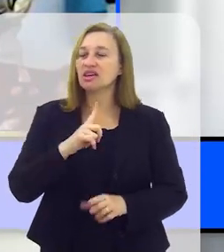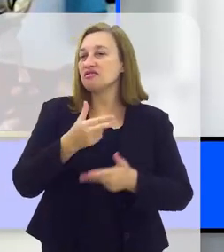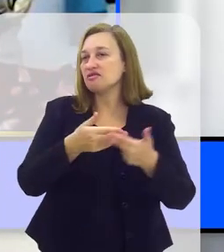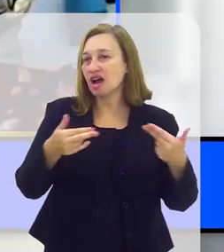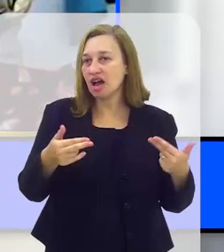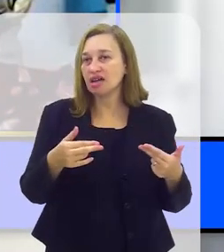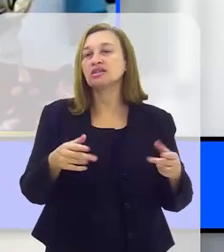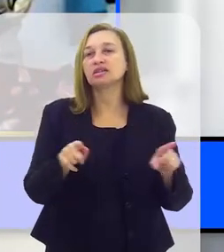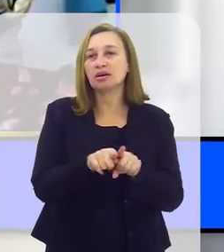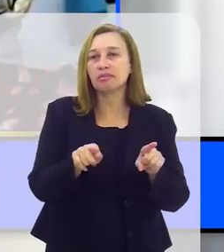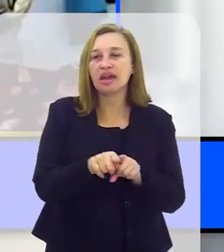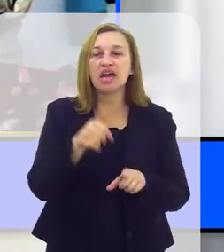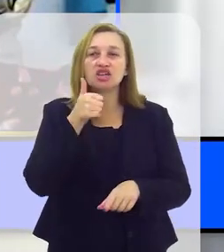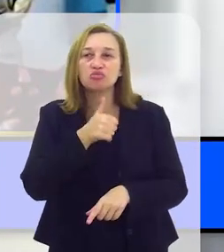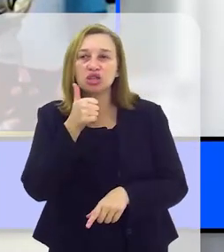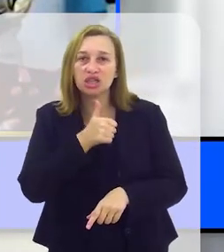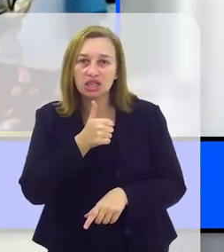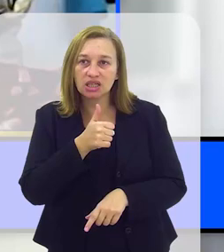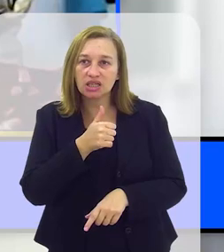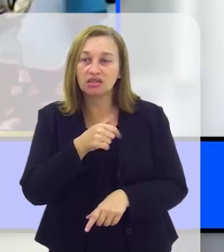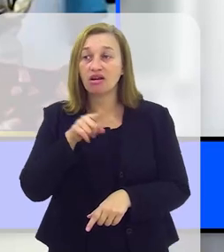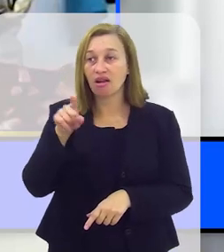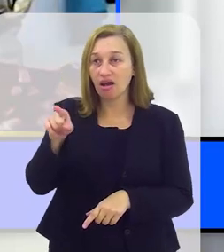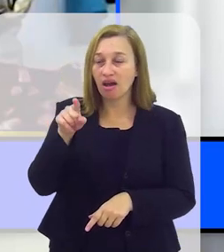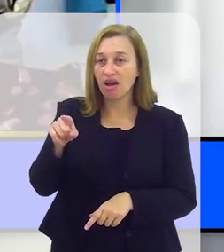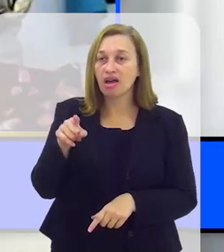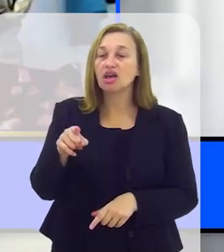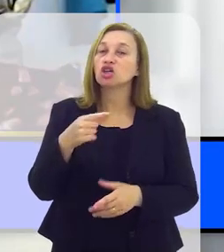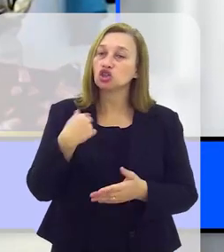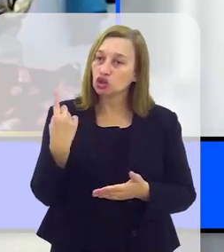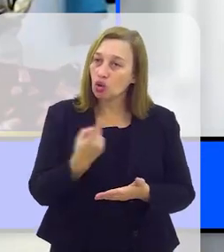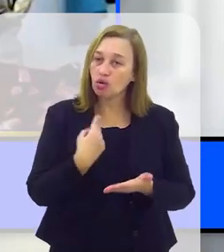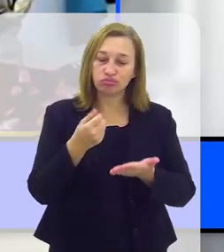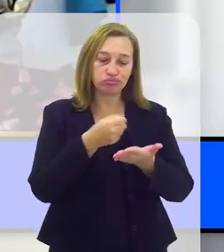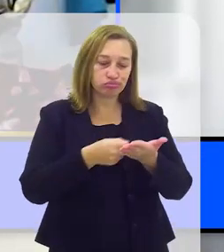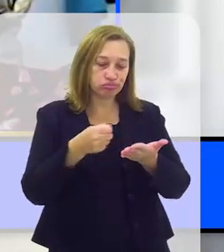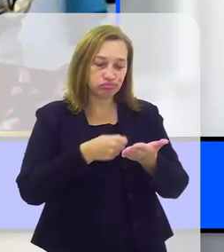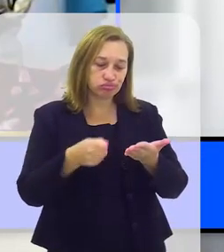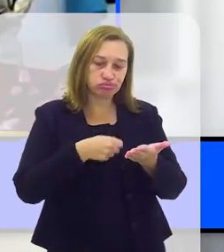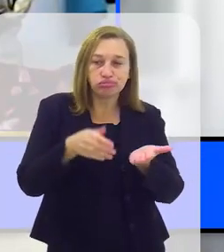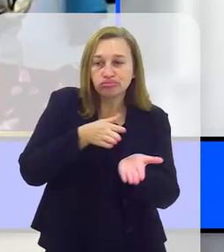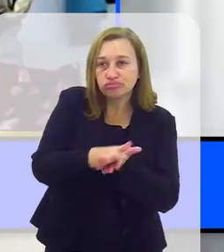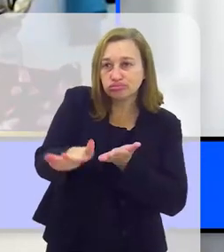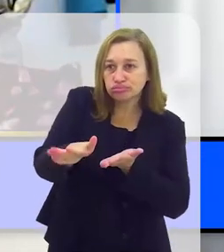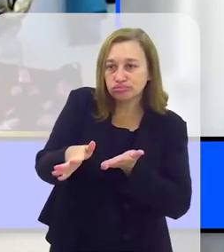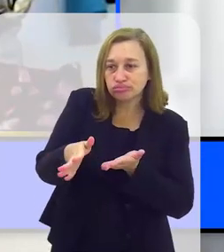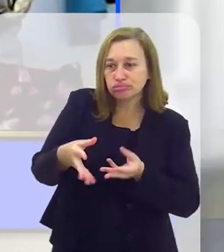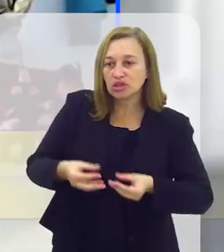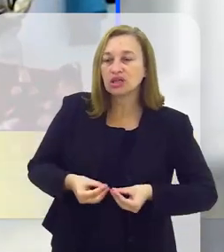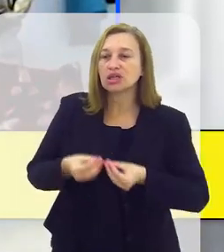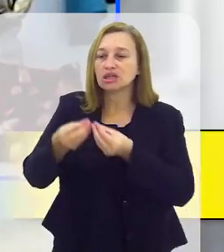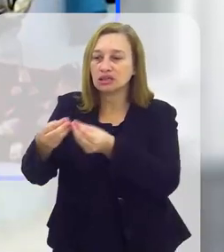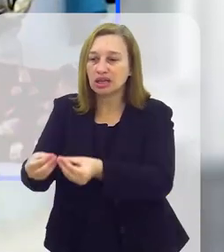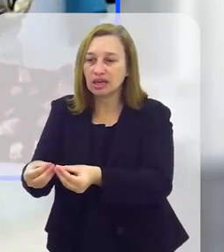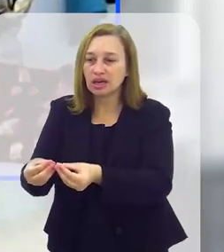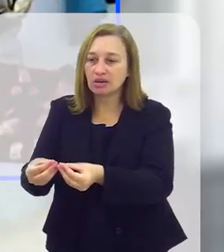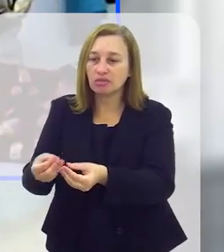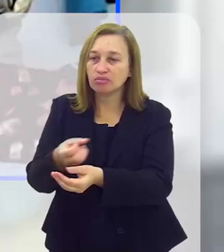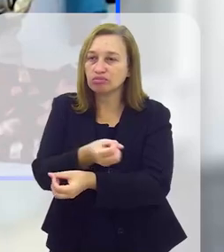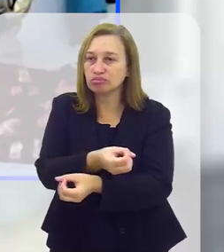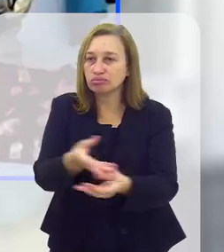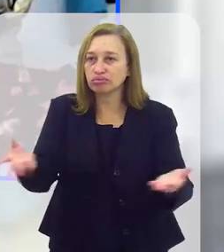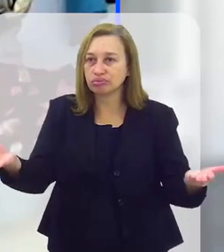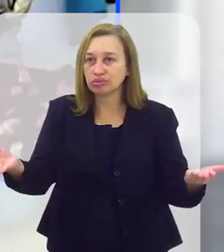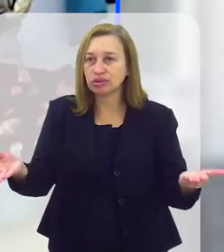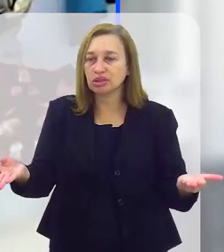a Vila Mimosa, ela tem muitos exemplares com as meninas da Vila Mimosa, porque nós editamos,